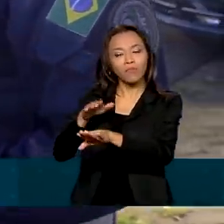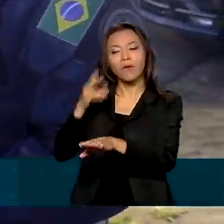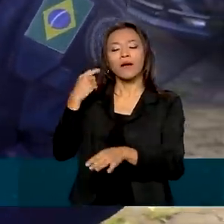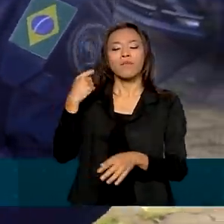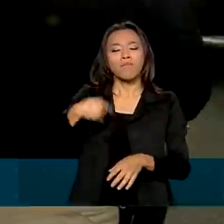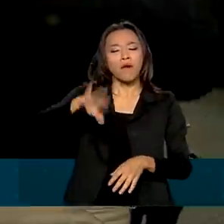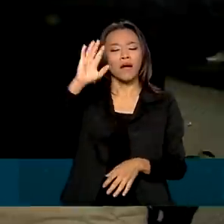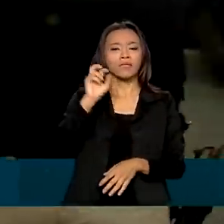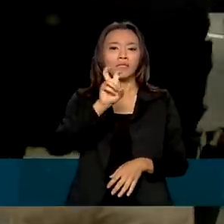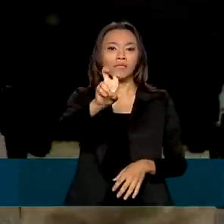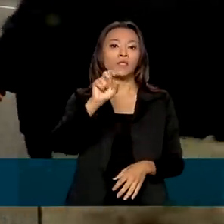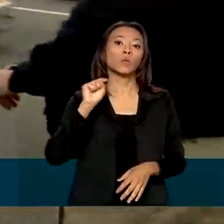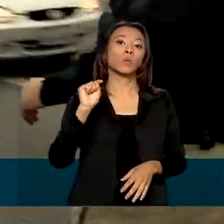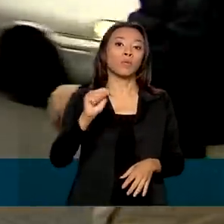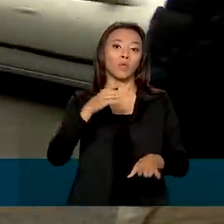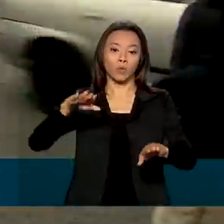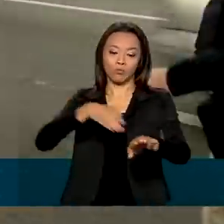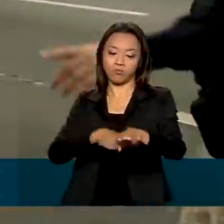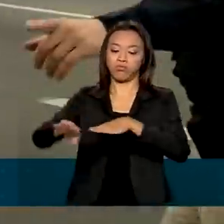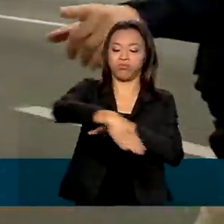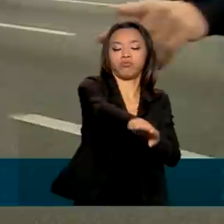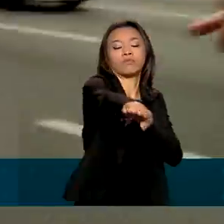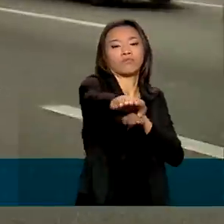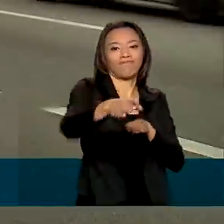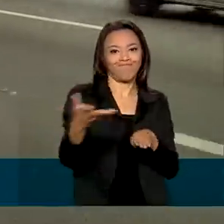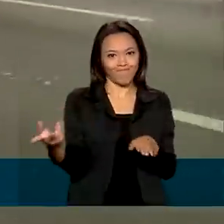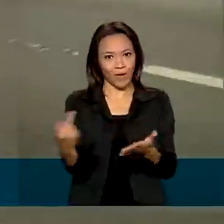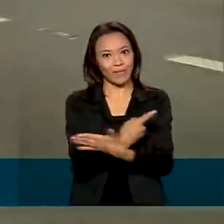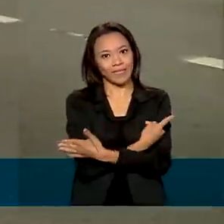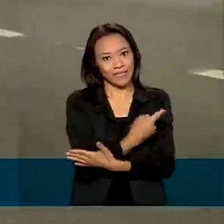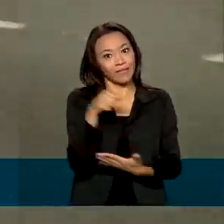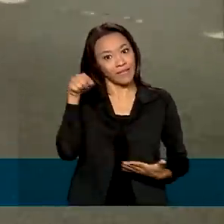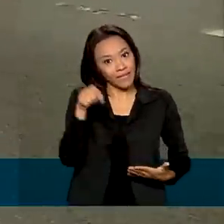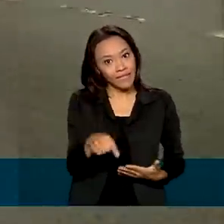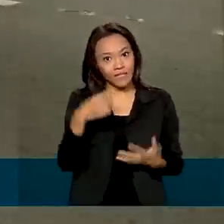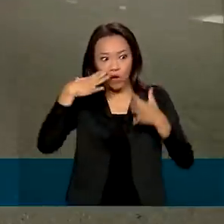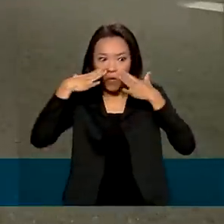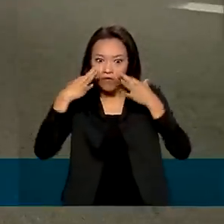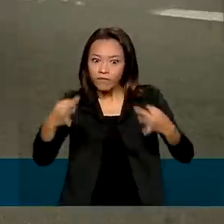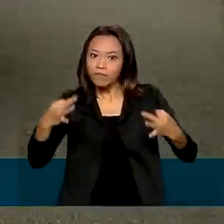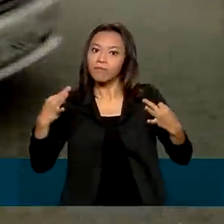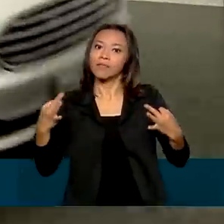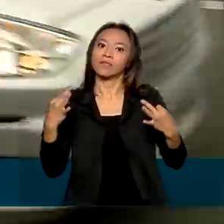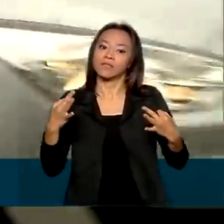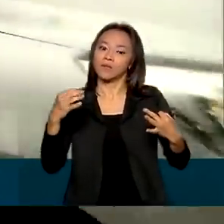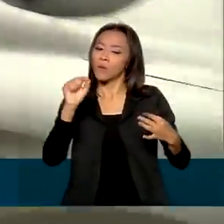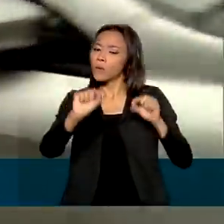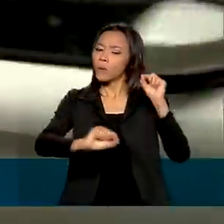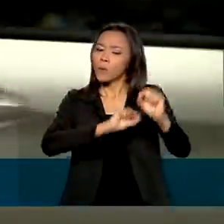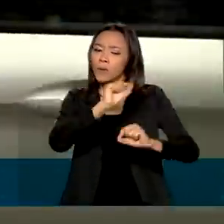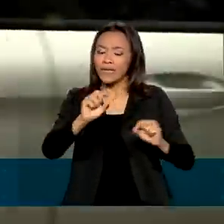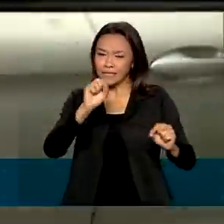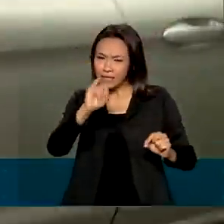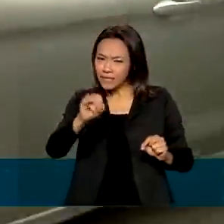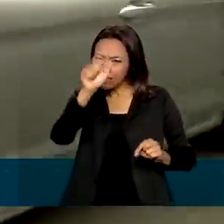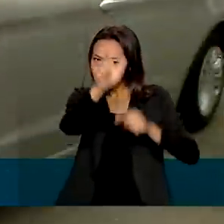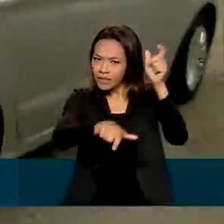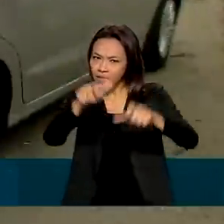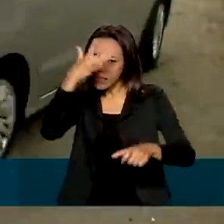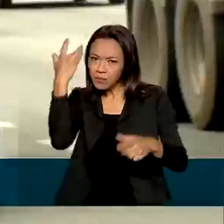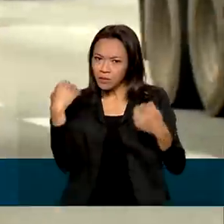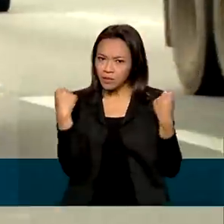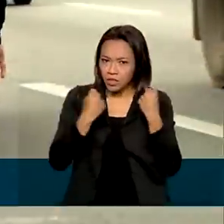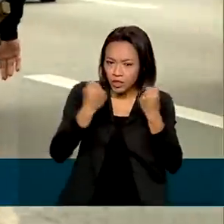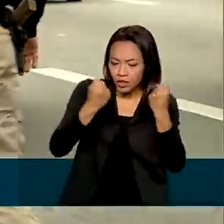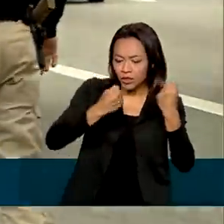mais de 5 mil ultrapassagens indevidas. Um dos focos da fiscalização também foi verificar se os motoristas estavam